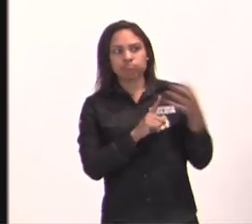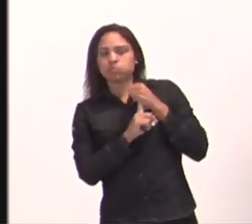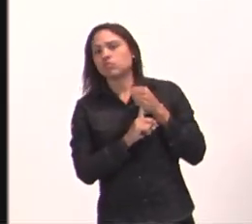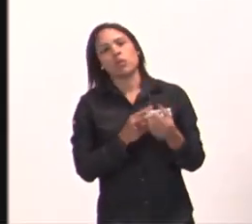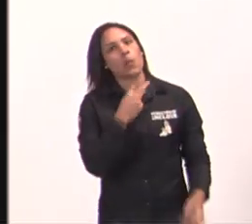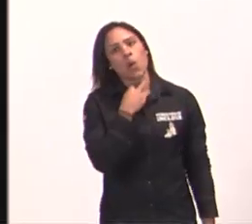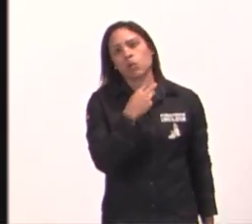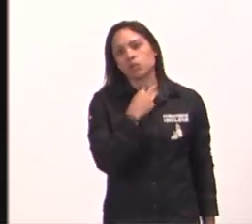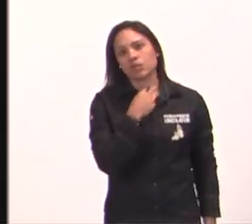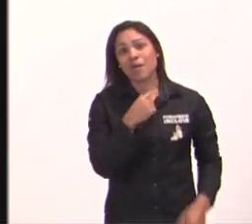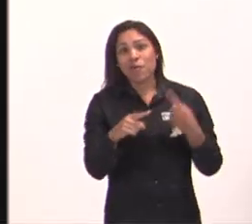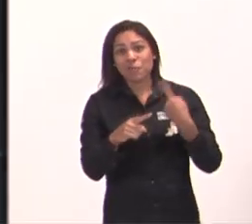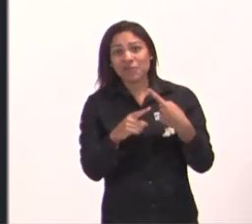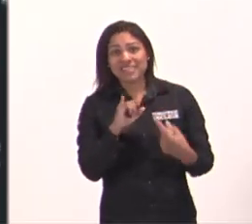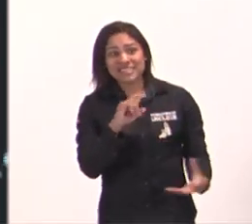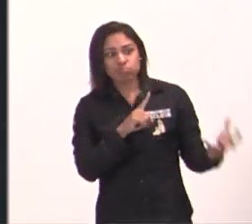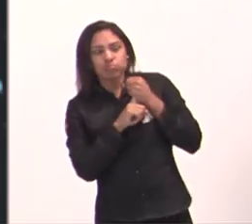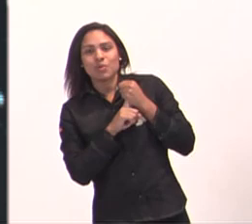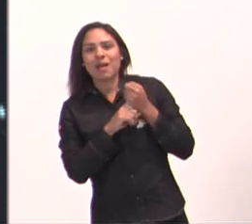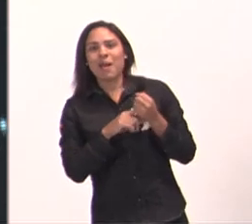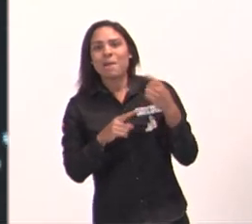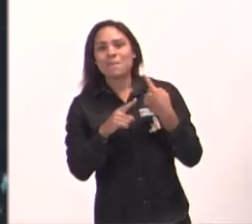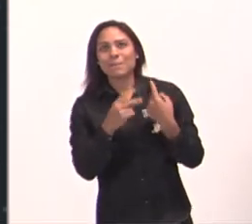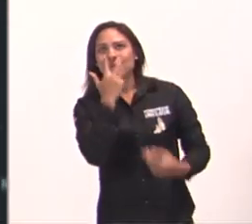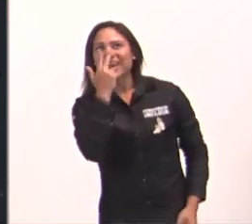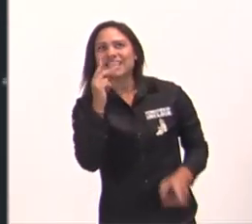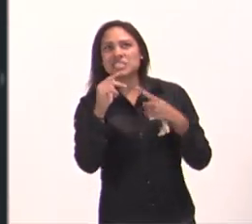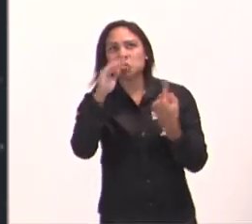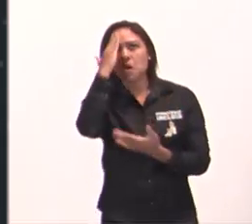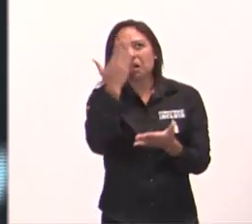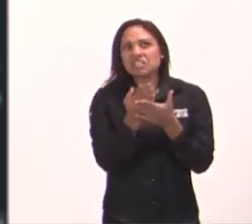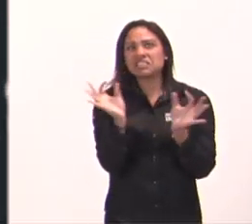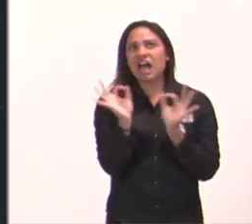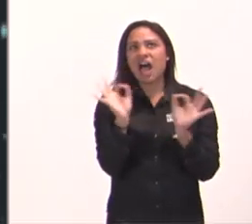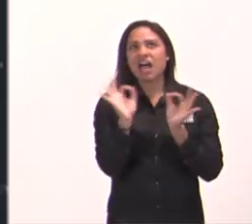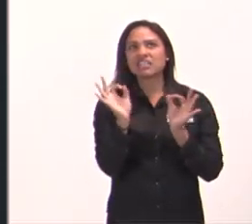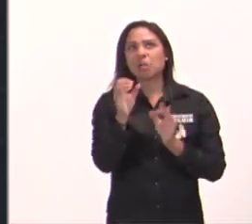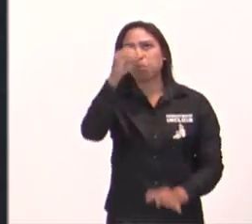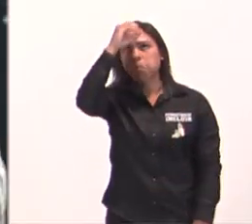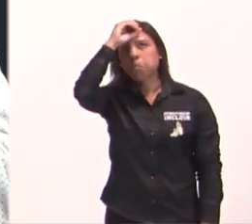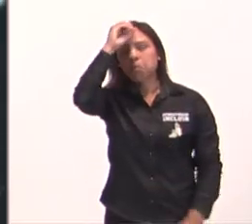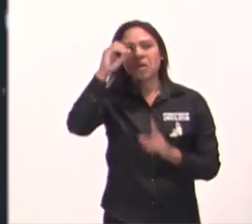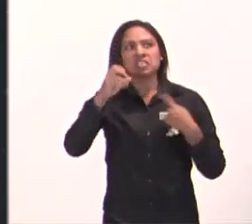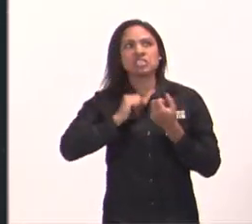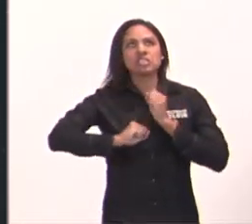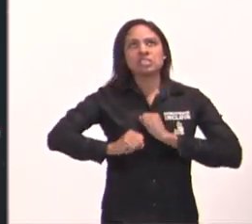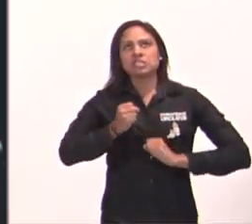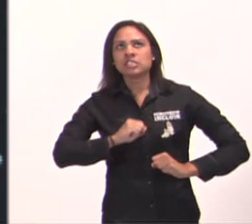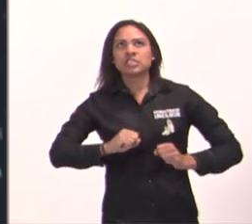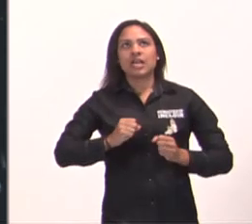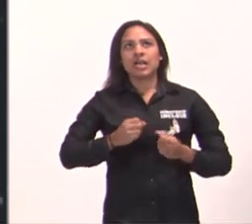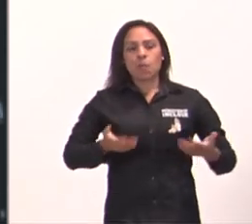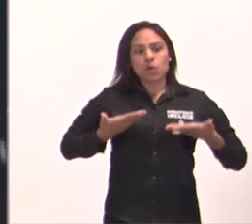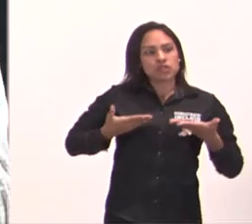nada, quando o medo te domina, você não acredita mais em você, quando o medo te domina, você fica frustrado, limitado, você perde a motivação,